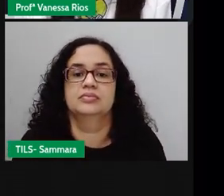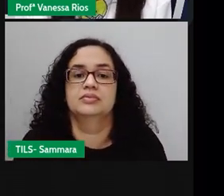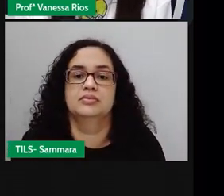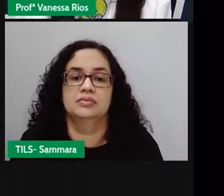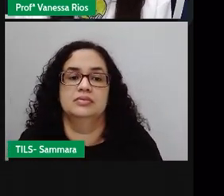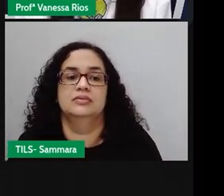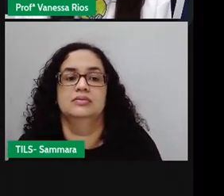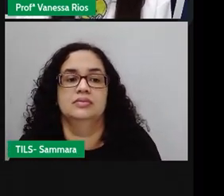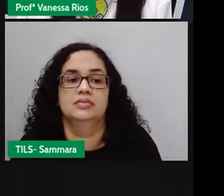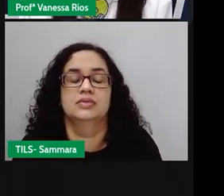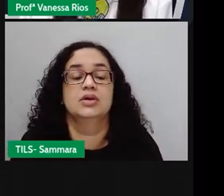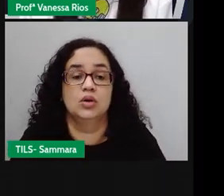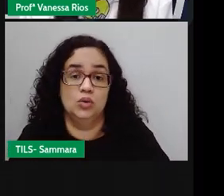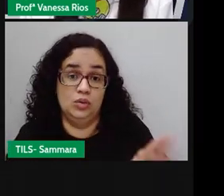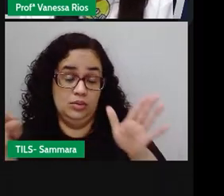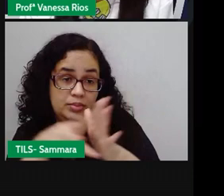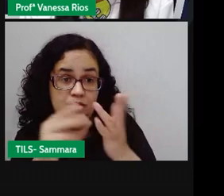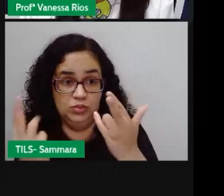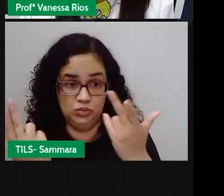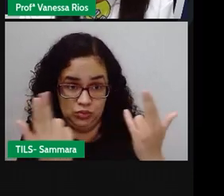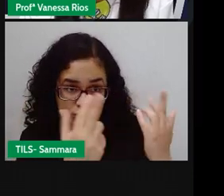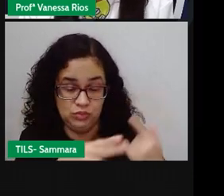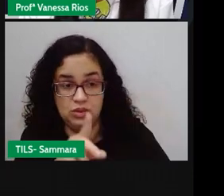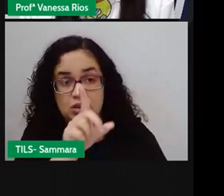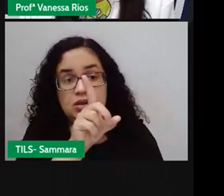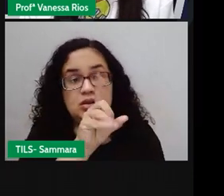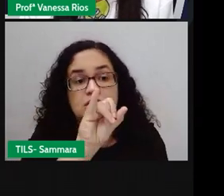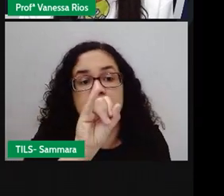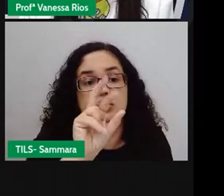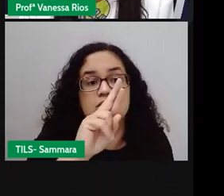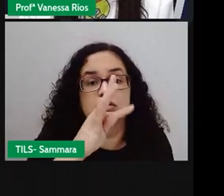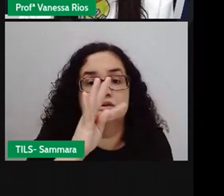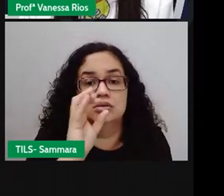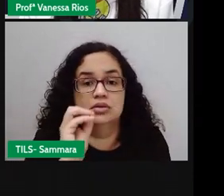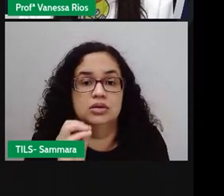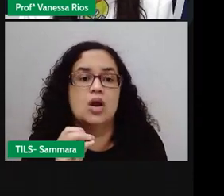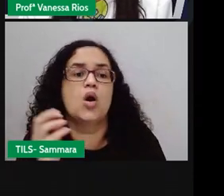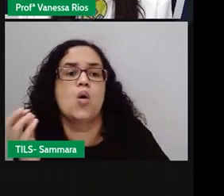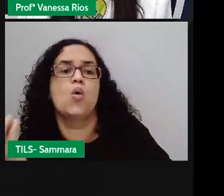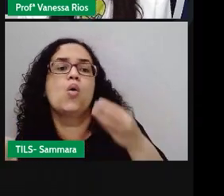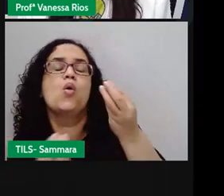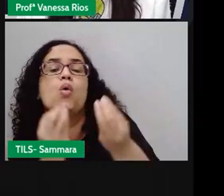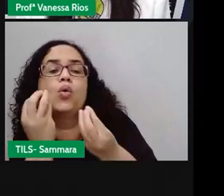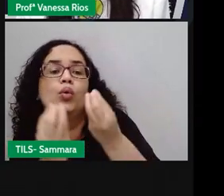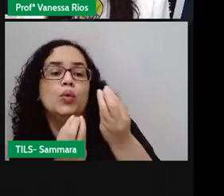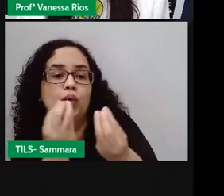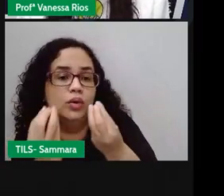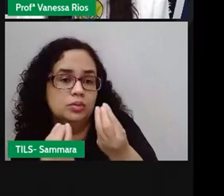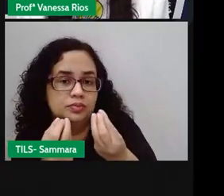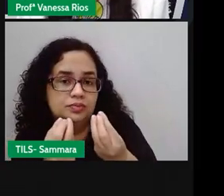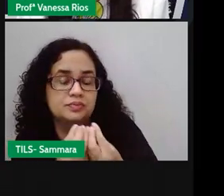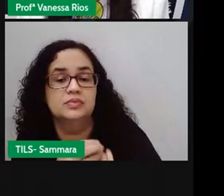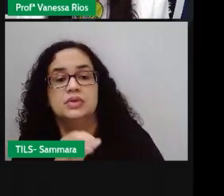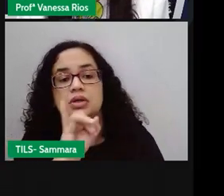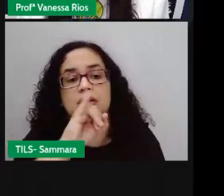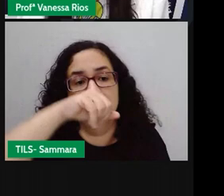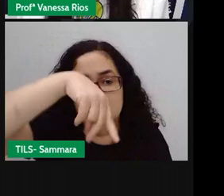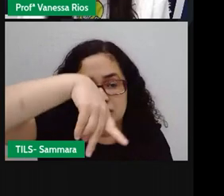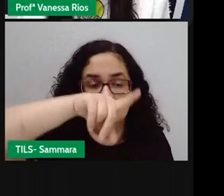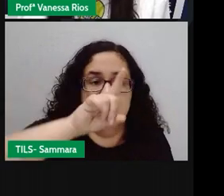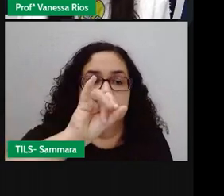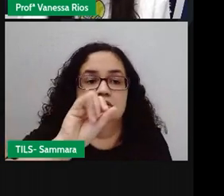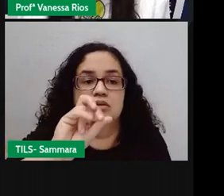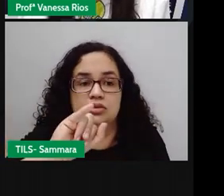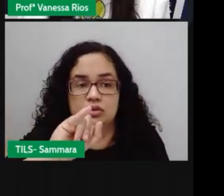Apropagou o mesmo discurso direto e colocou aqui como ele seria de forma indireta, né?